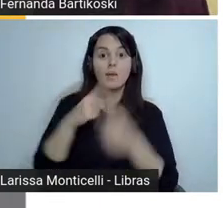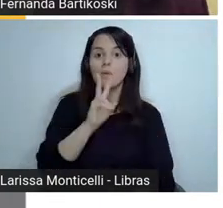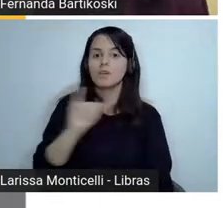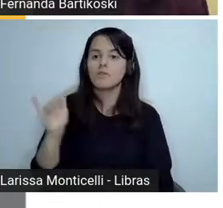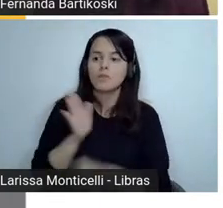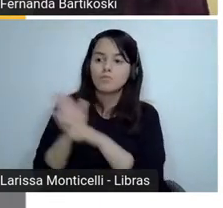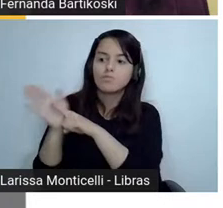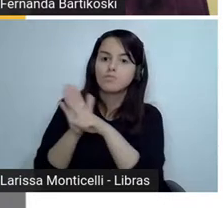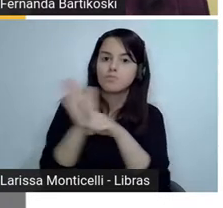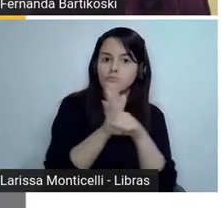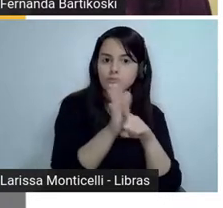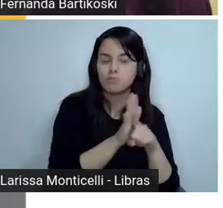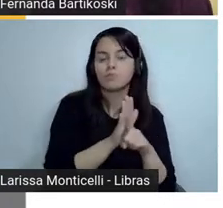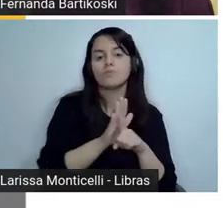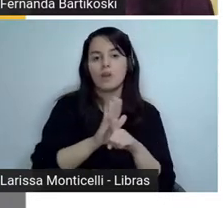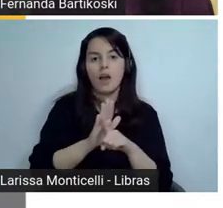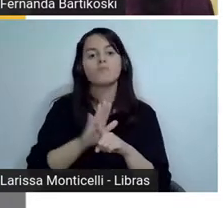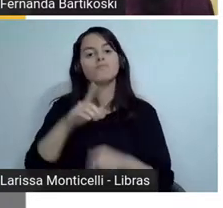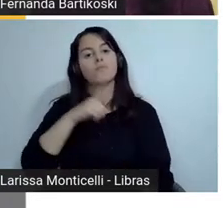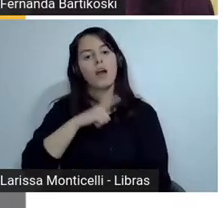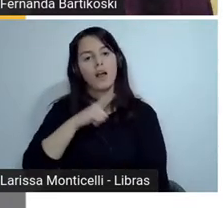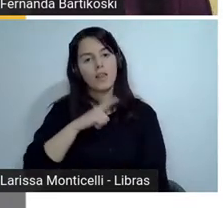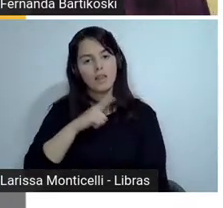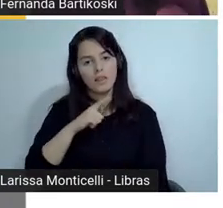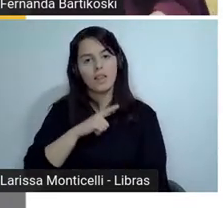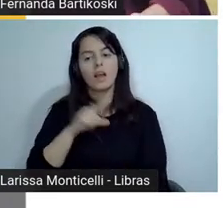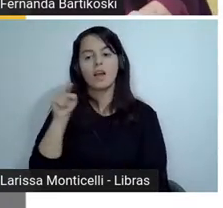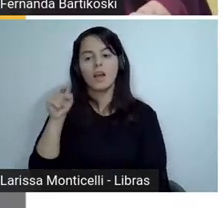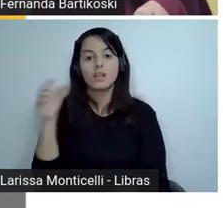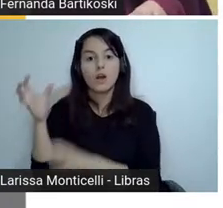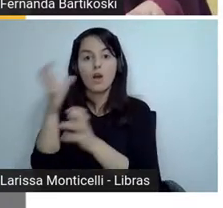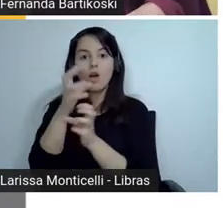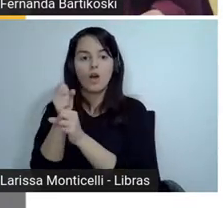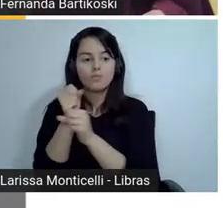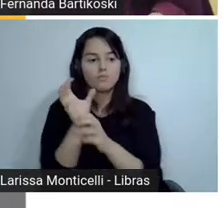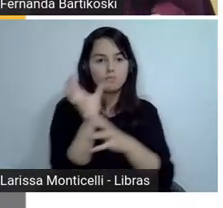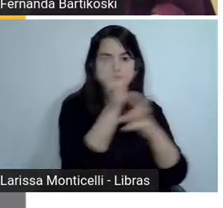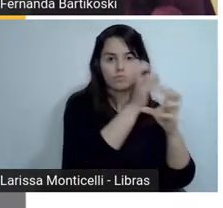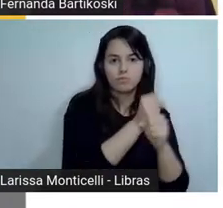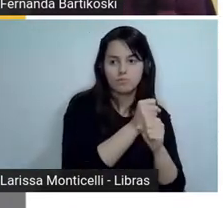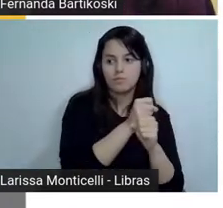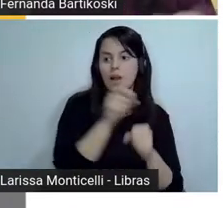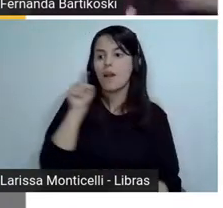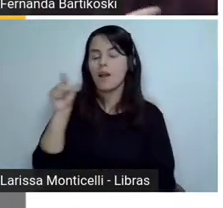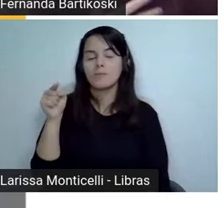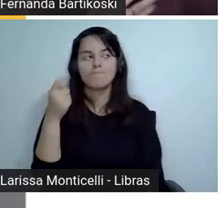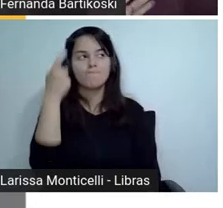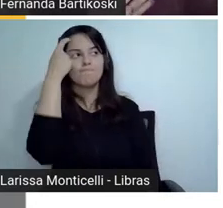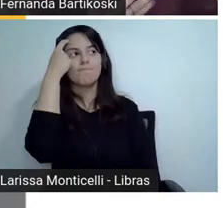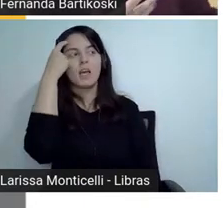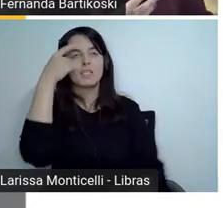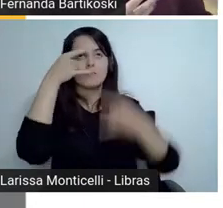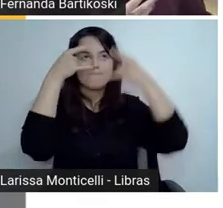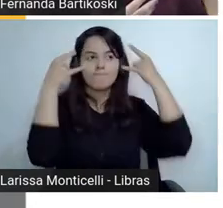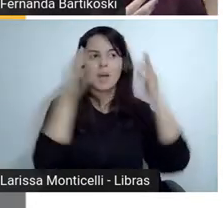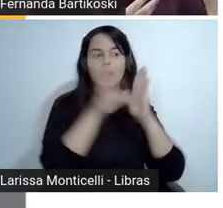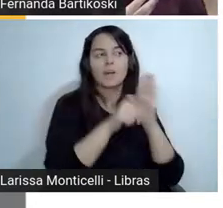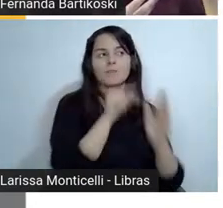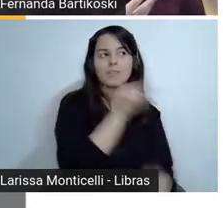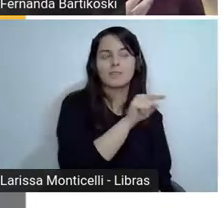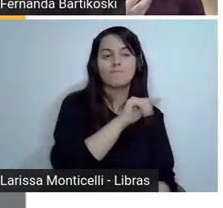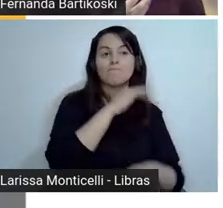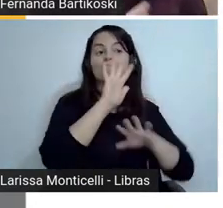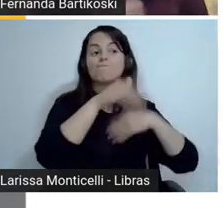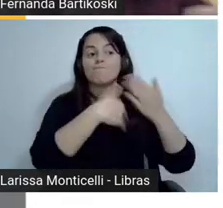bloco de contagem no quadro e veremos quem errou sua hipótese inicial então a gente pode listar esses